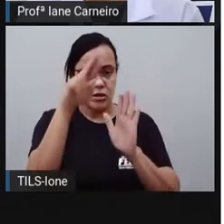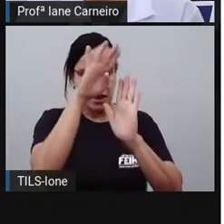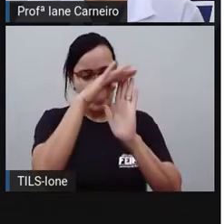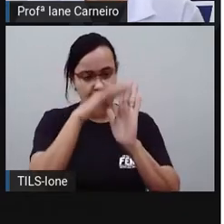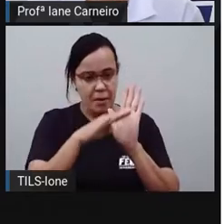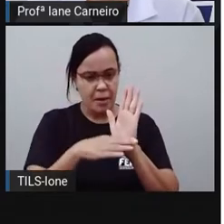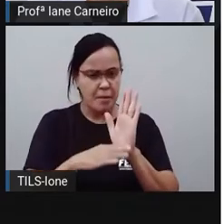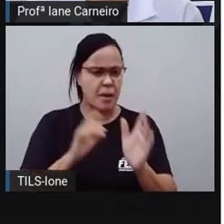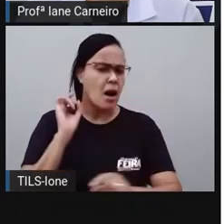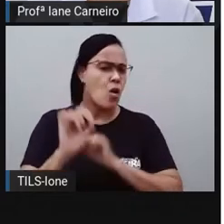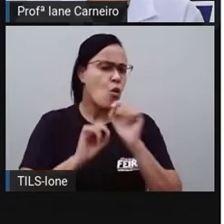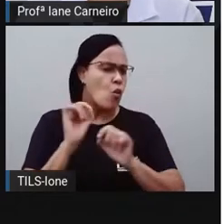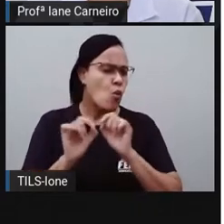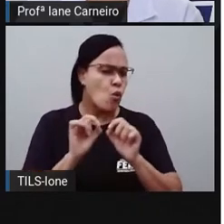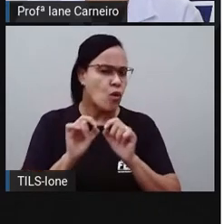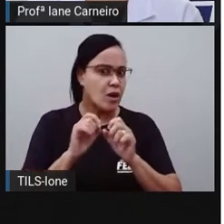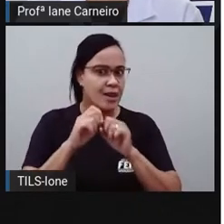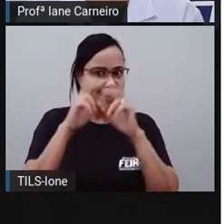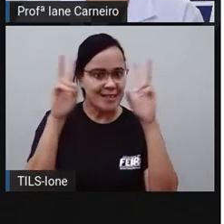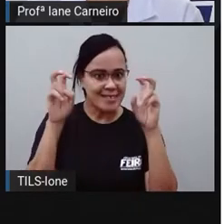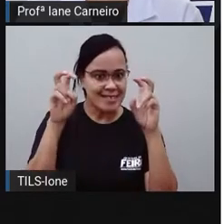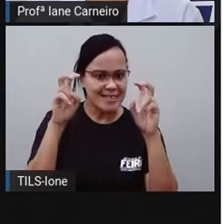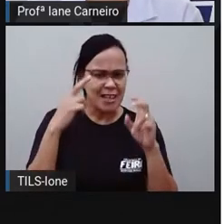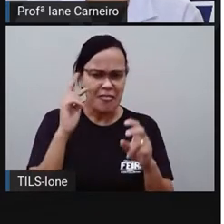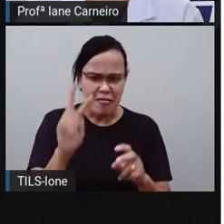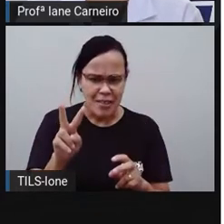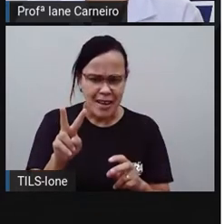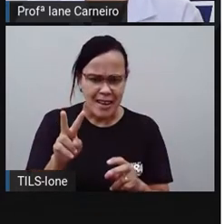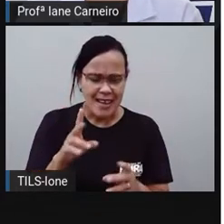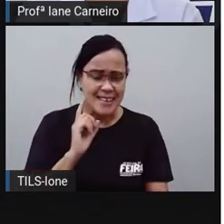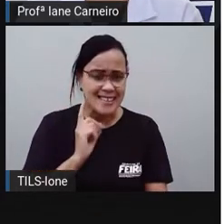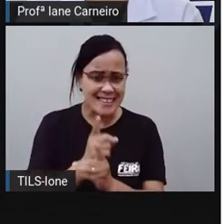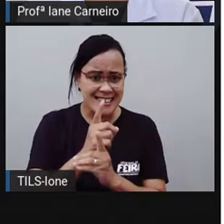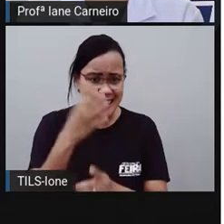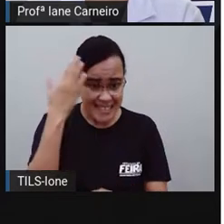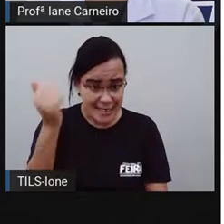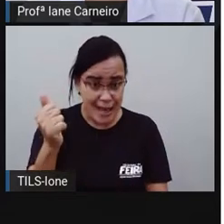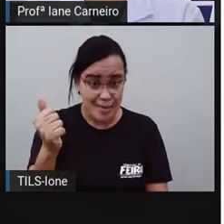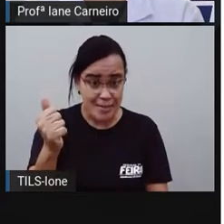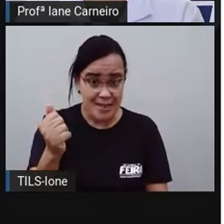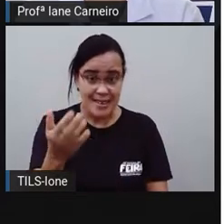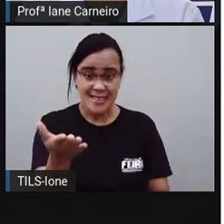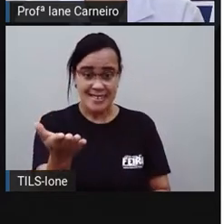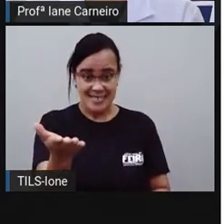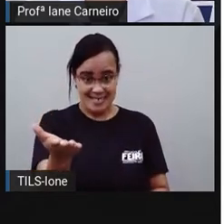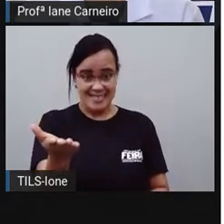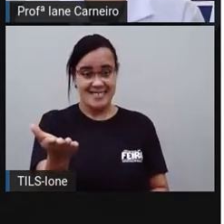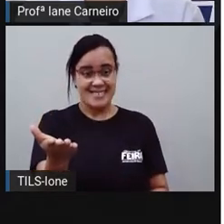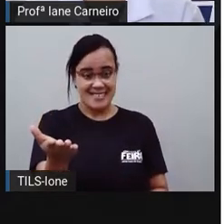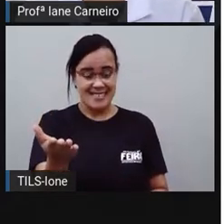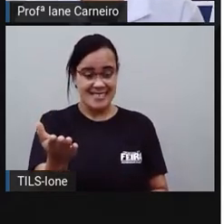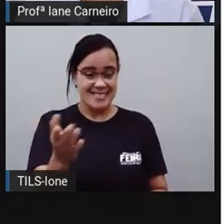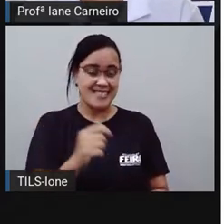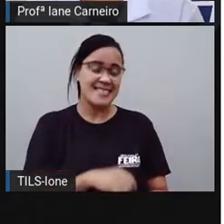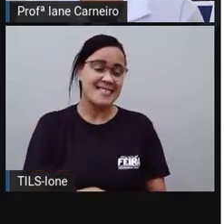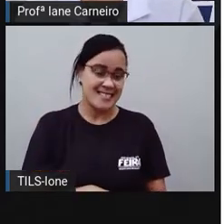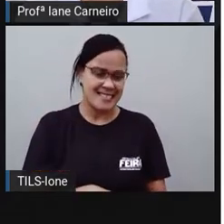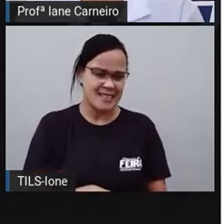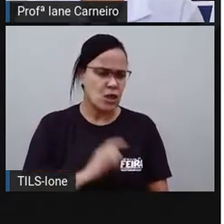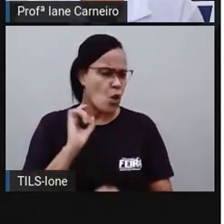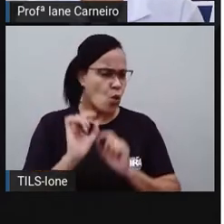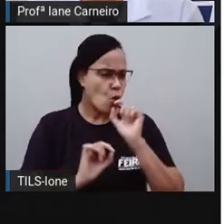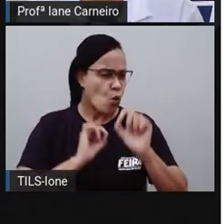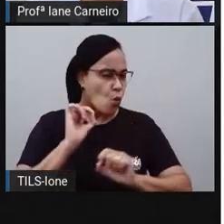qual é a receita só pela imagem. Tá fácil, né? Aqui de... Sobre o que será essa